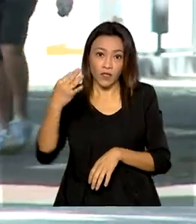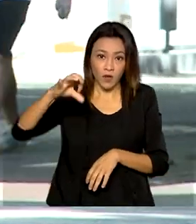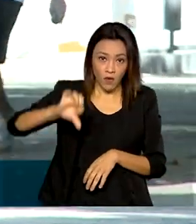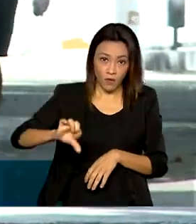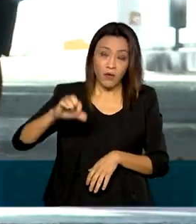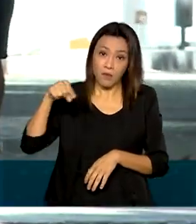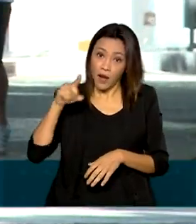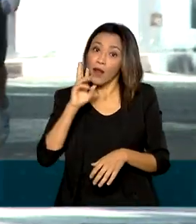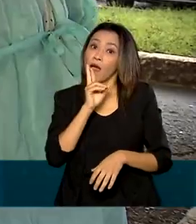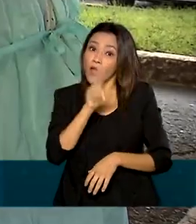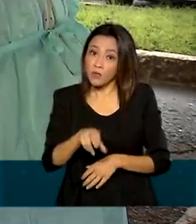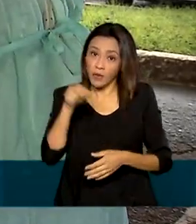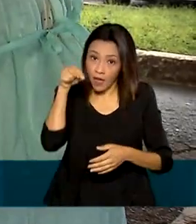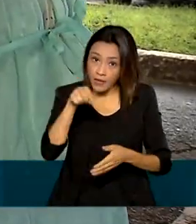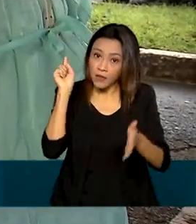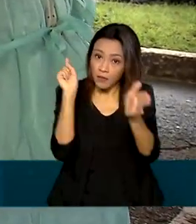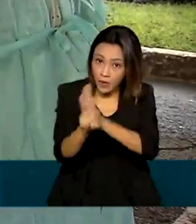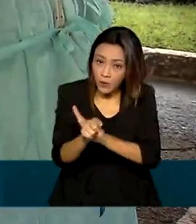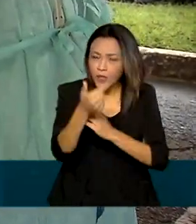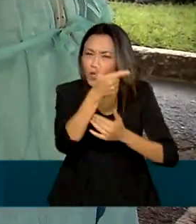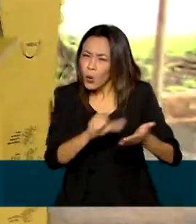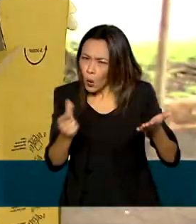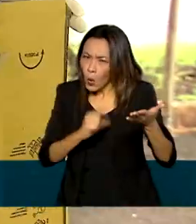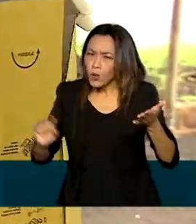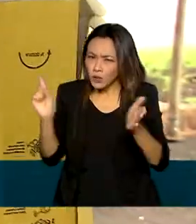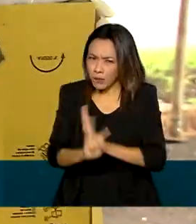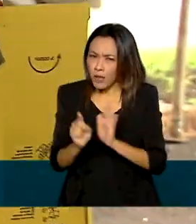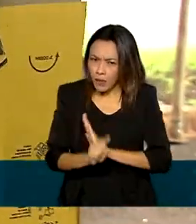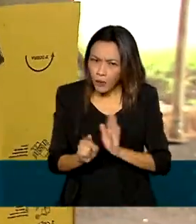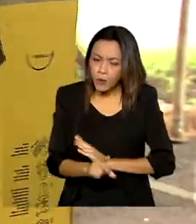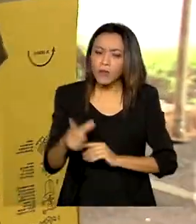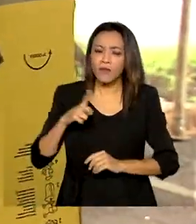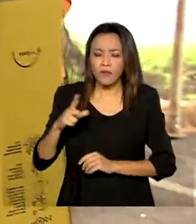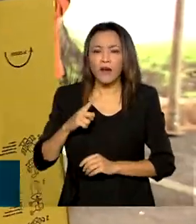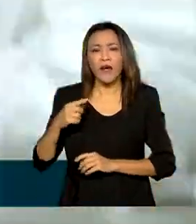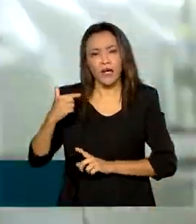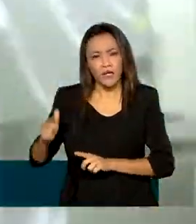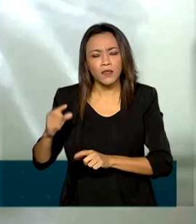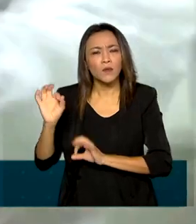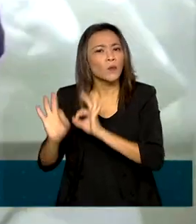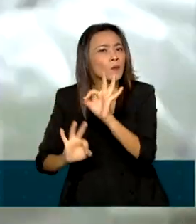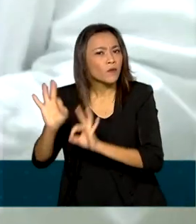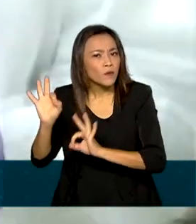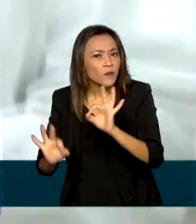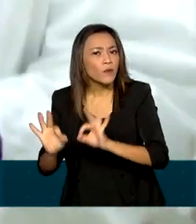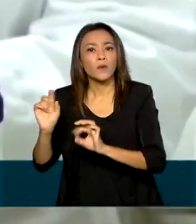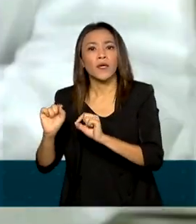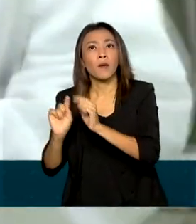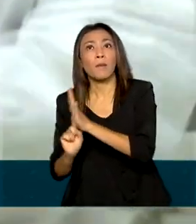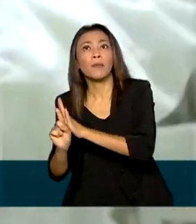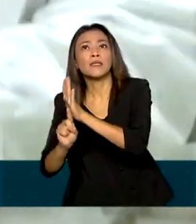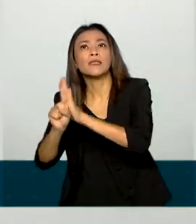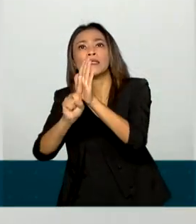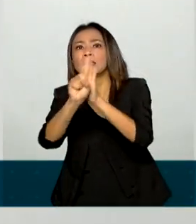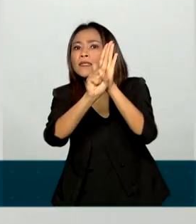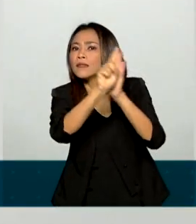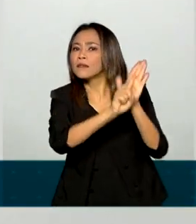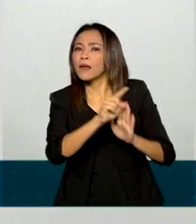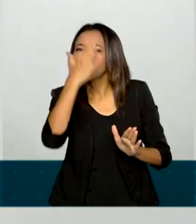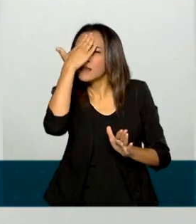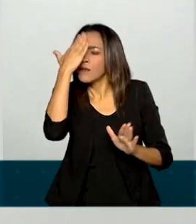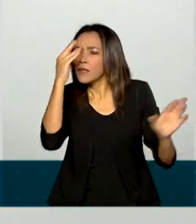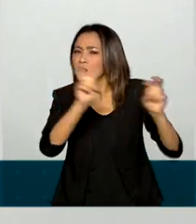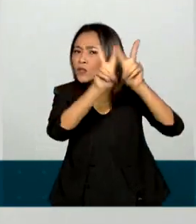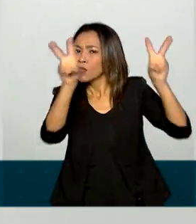perguntas, o Ministério da Saúde vai realizar o PrevCov, uma pesquisa de prevalência da infecção por Covid